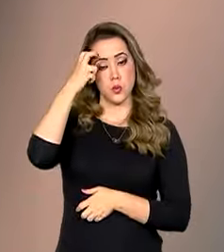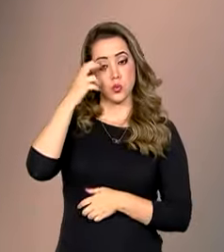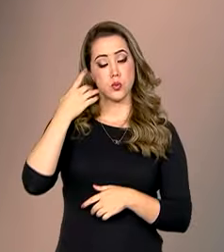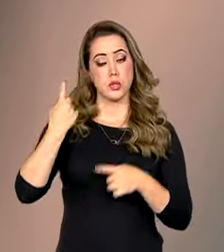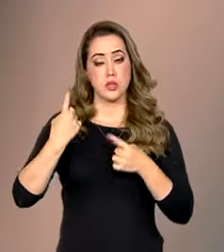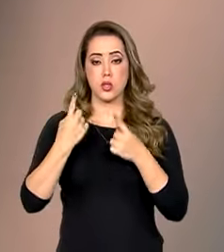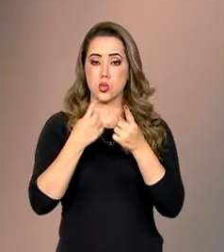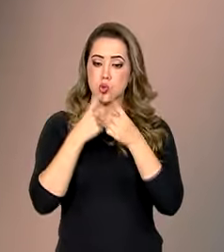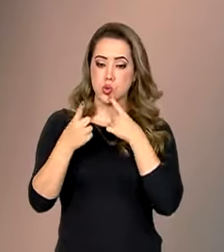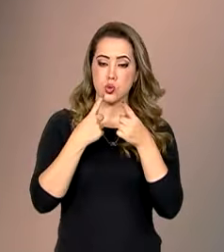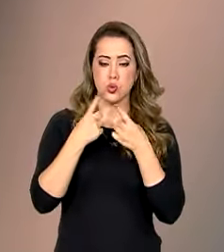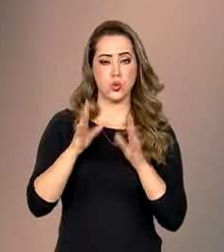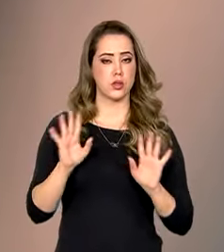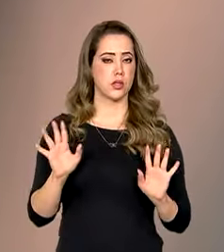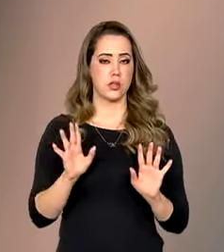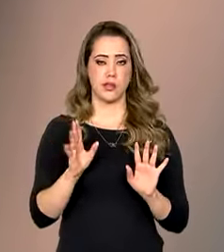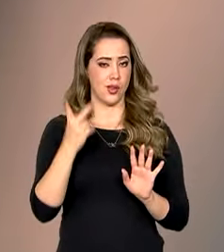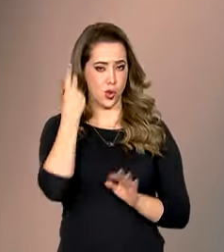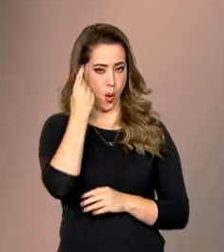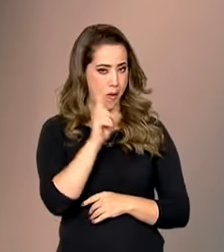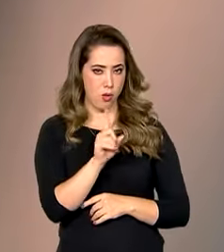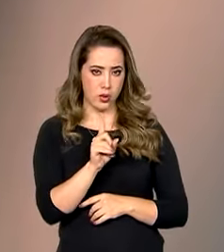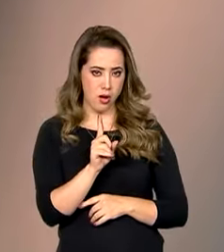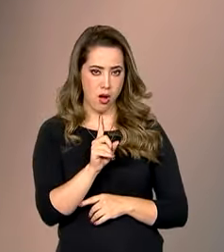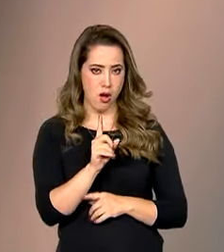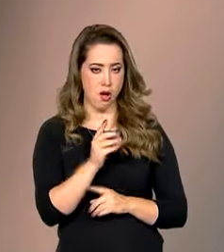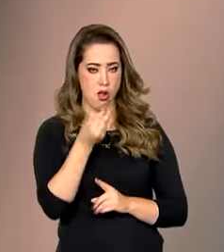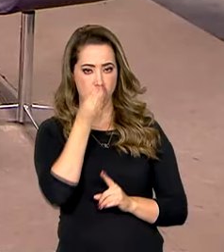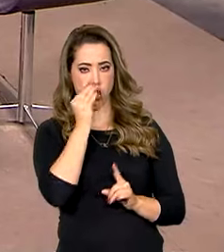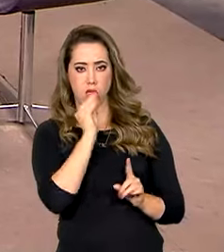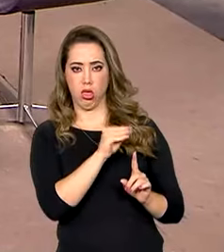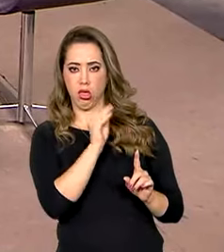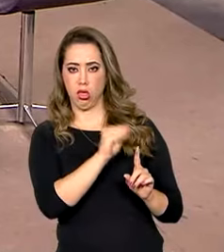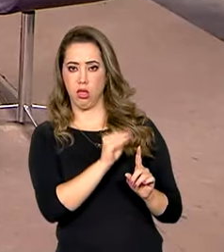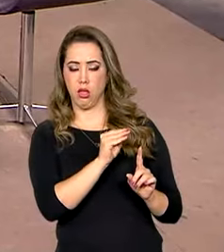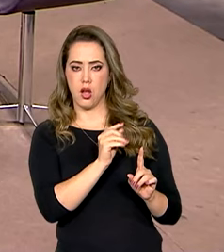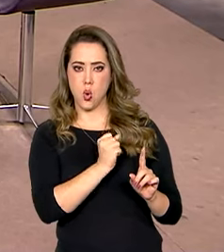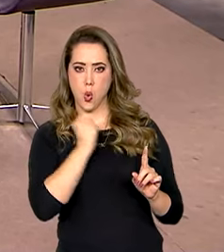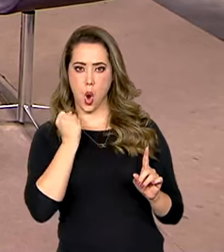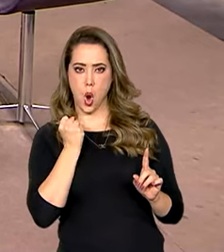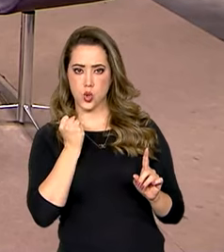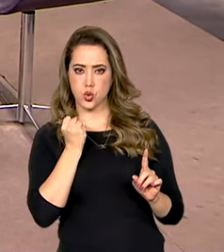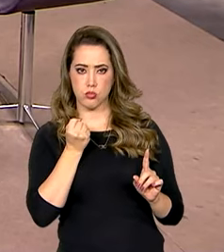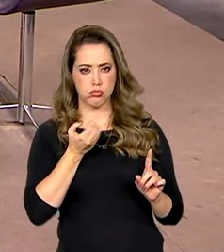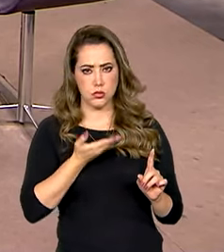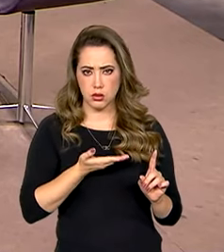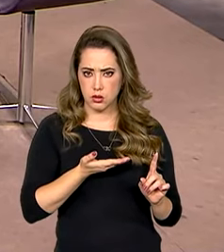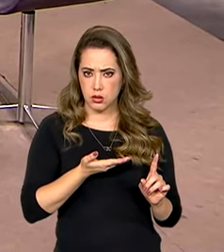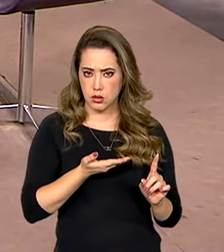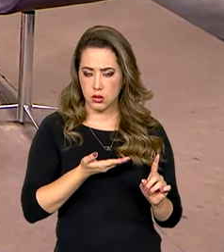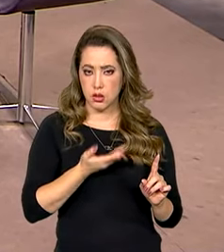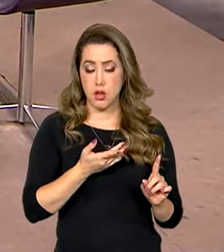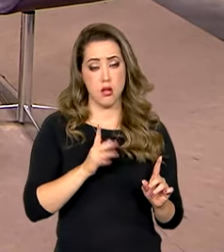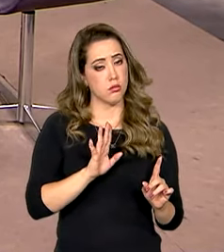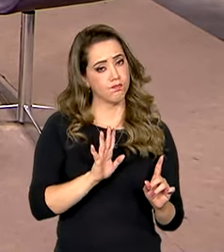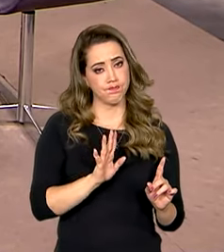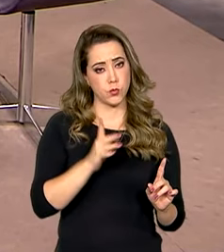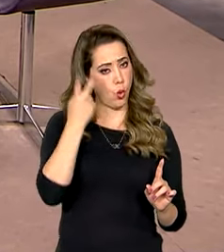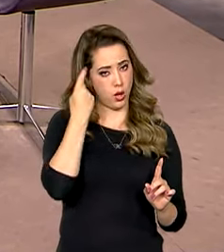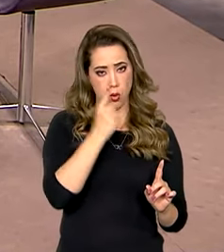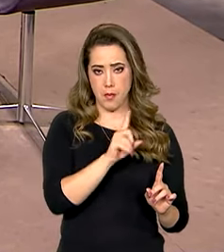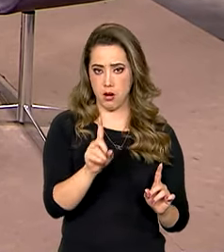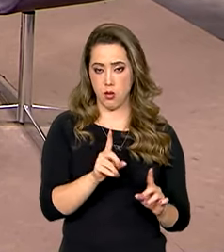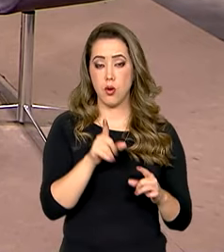debatam que não é natural o desprezo, o ódio e a aversão às mulheres. Porque isso significa